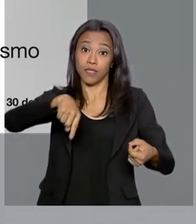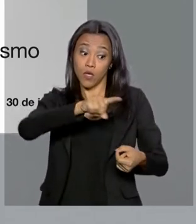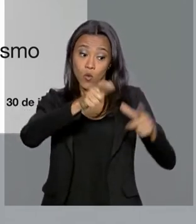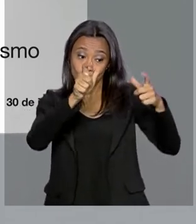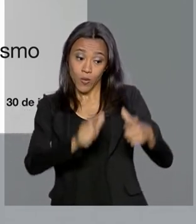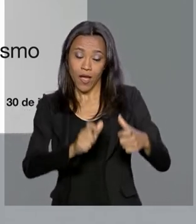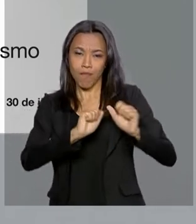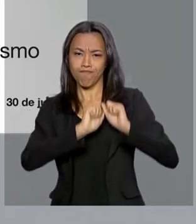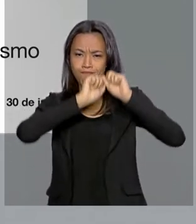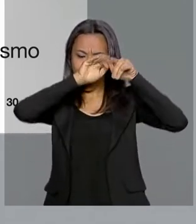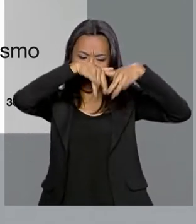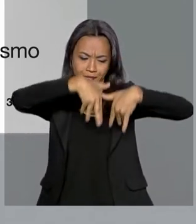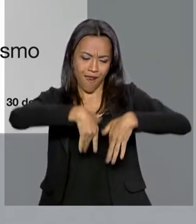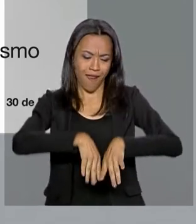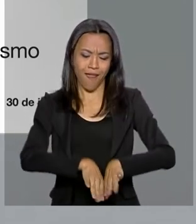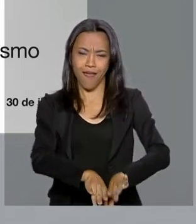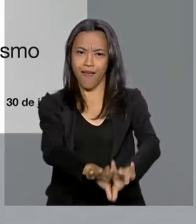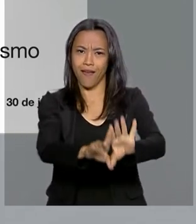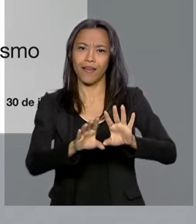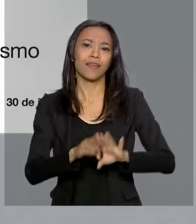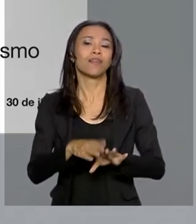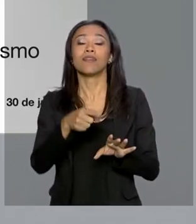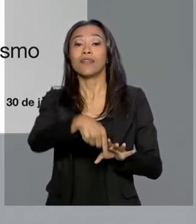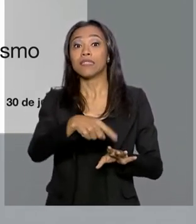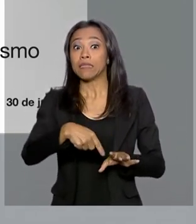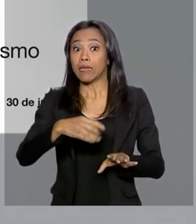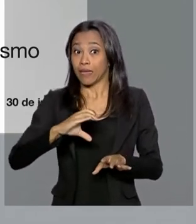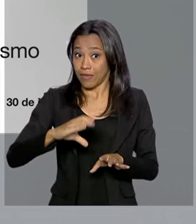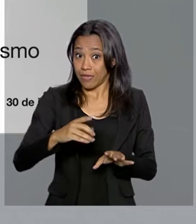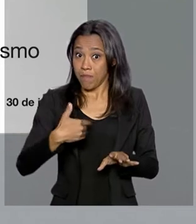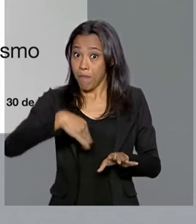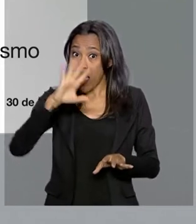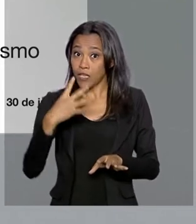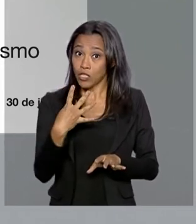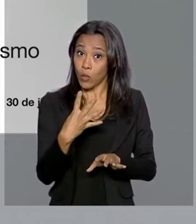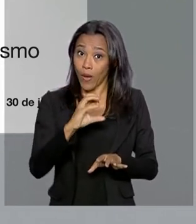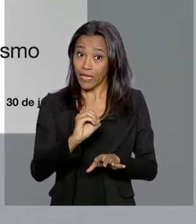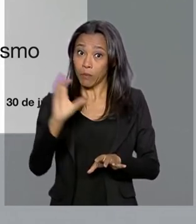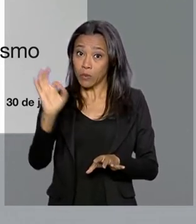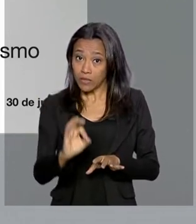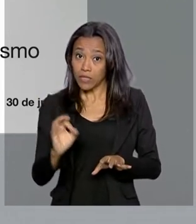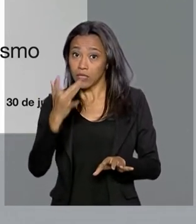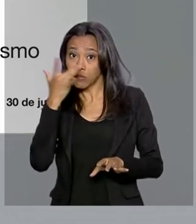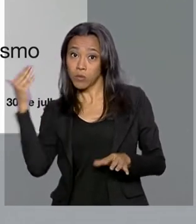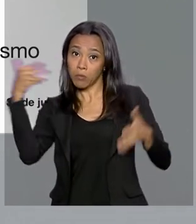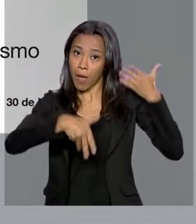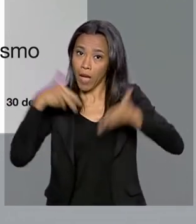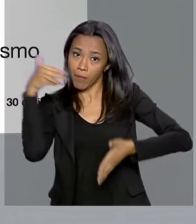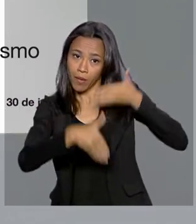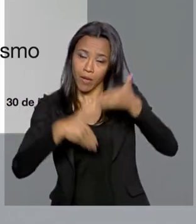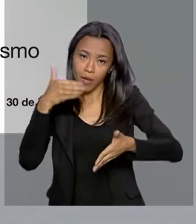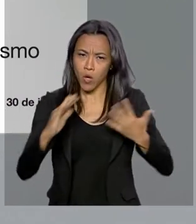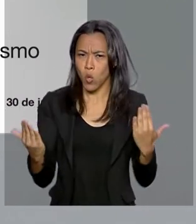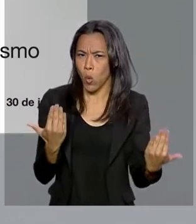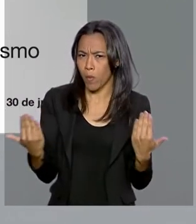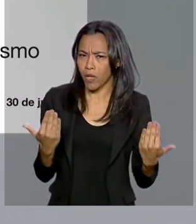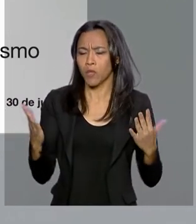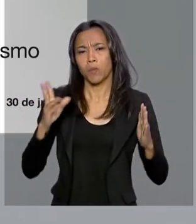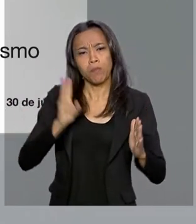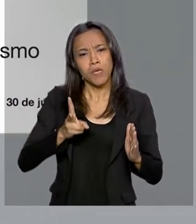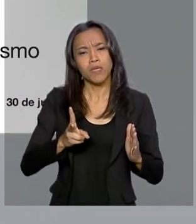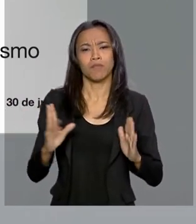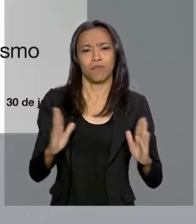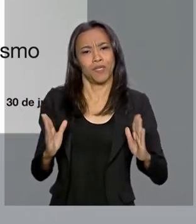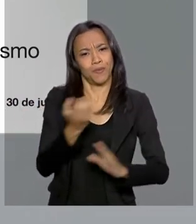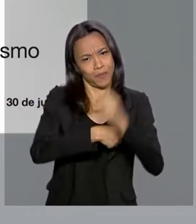Cataratas do Iguaçu recebeu quase 40% a mais de visitantes desses países, na comparação com o mesmo período do ano